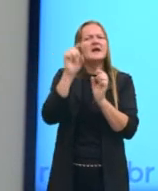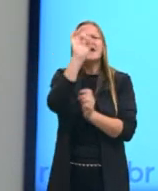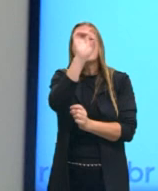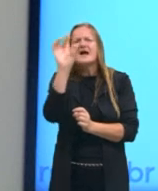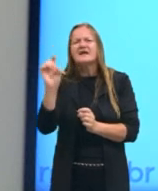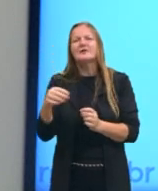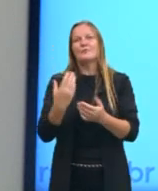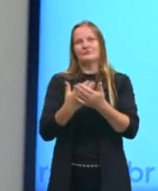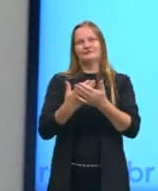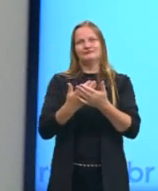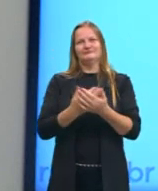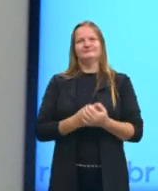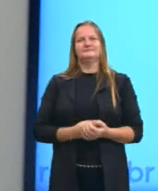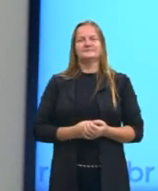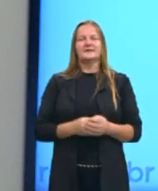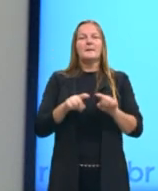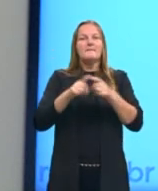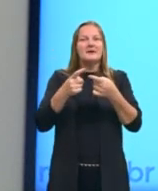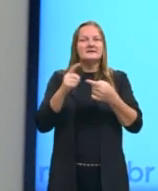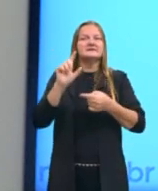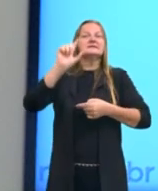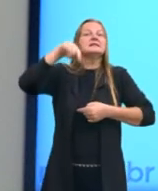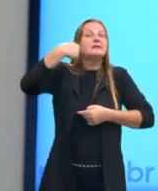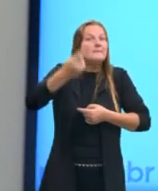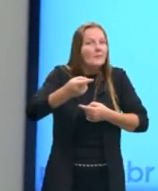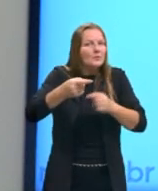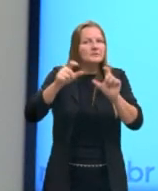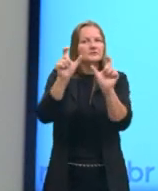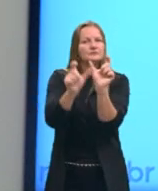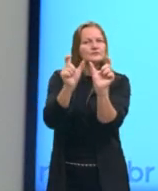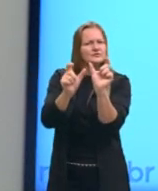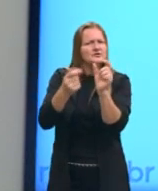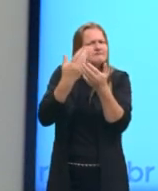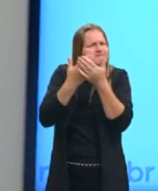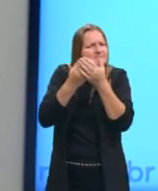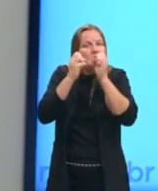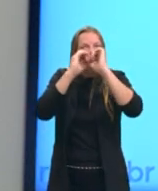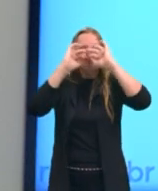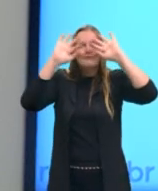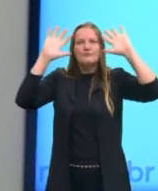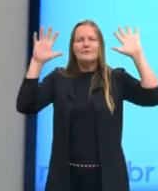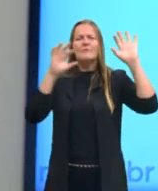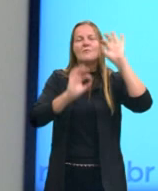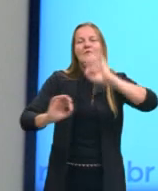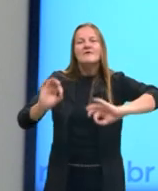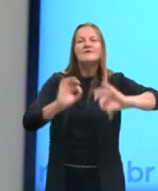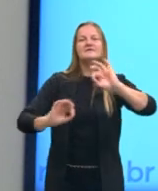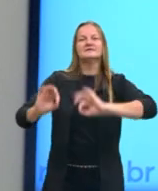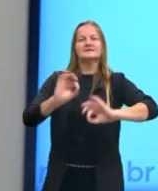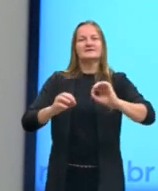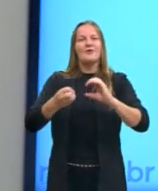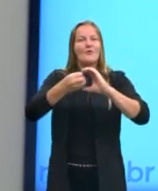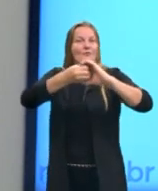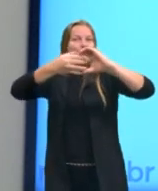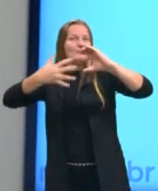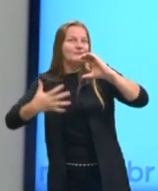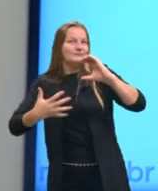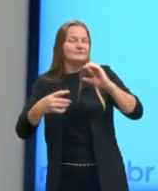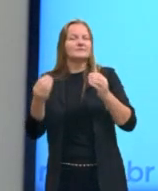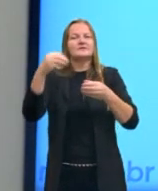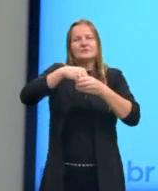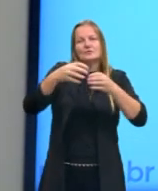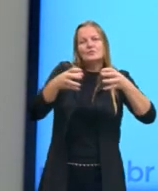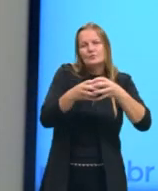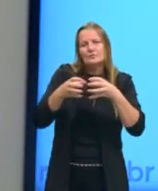dessas classes. Mas é lá na morfologia que a gente vai entender como é que eu organizo e como é que eu classifico as palavras dentro desses